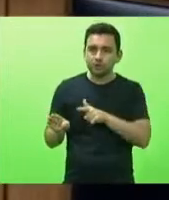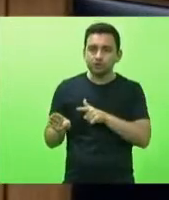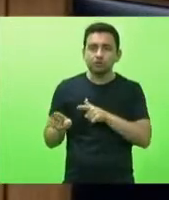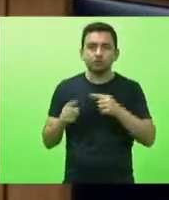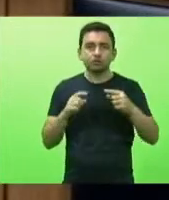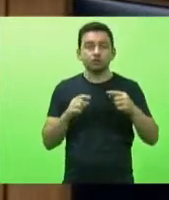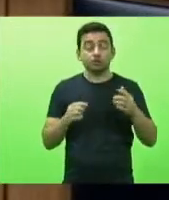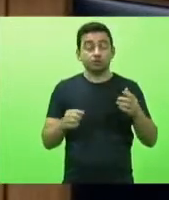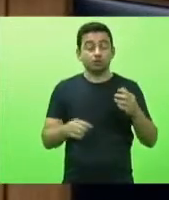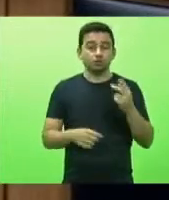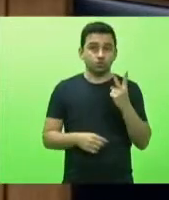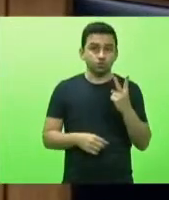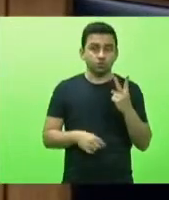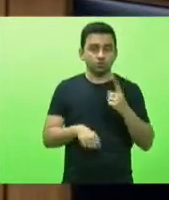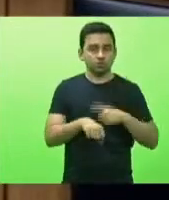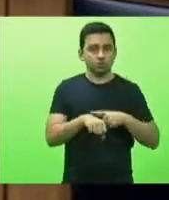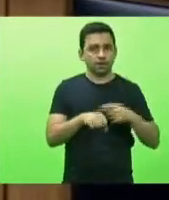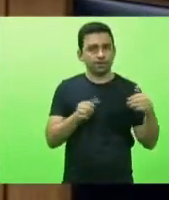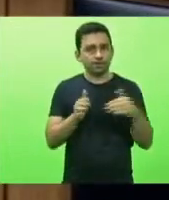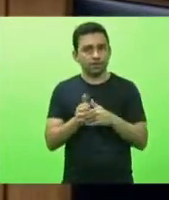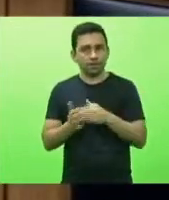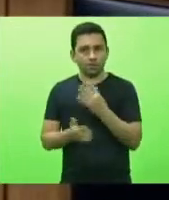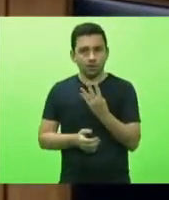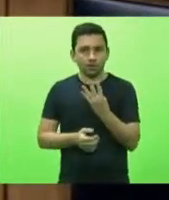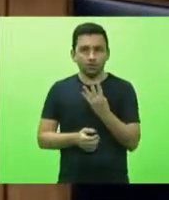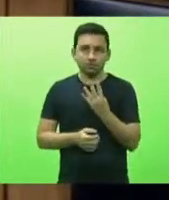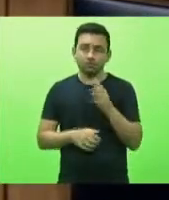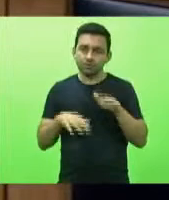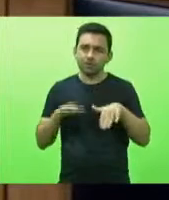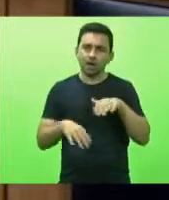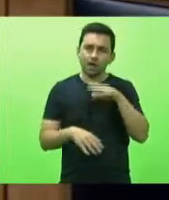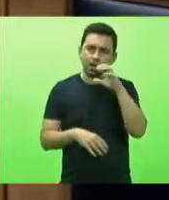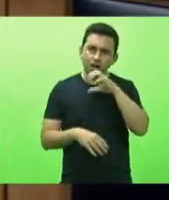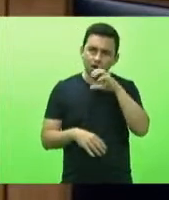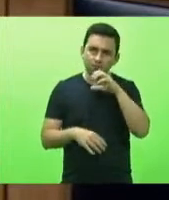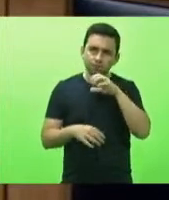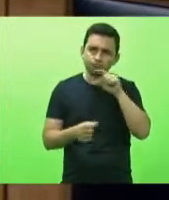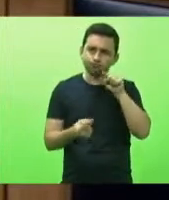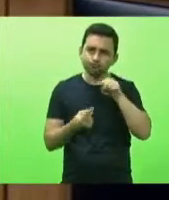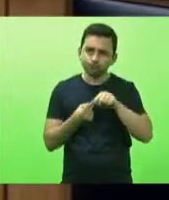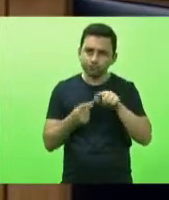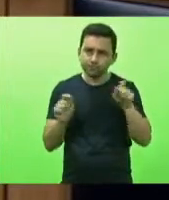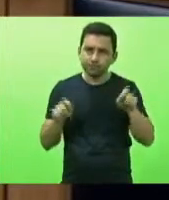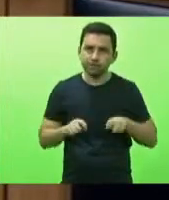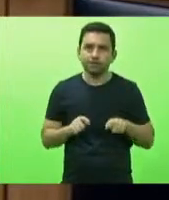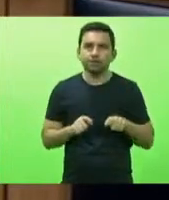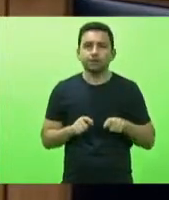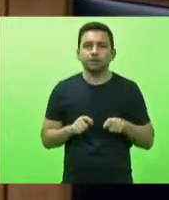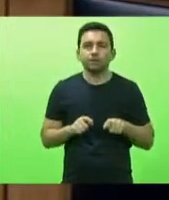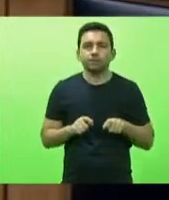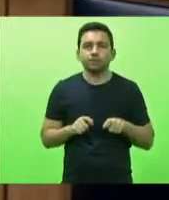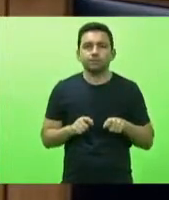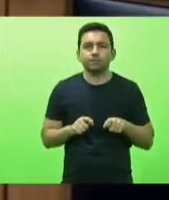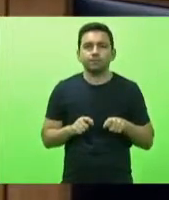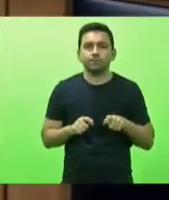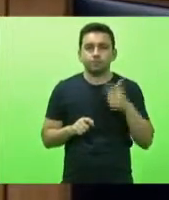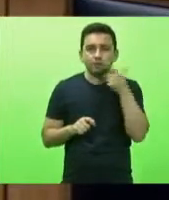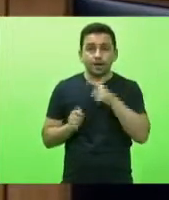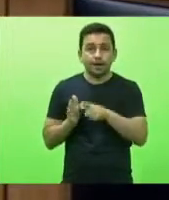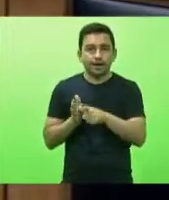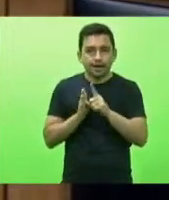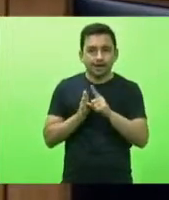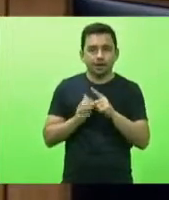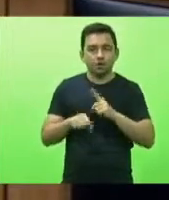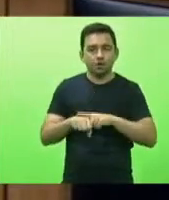às quatro quem sabe mais rápido e mais objetivo e a gente consiga antes das quatro